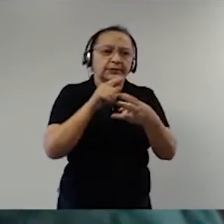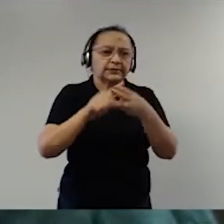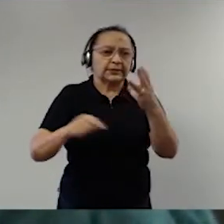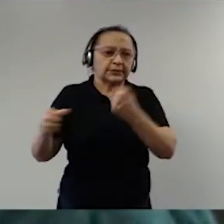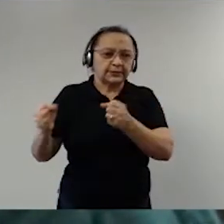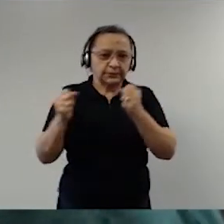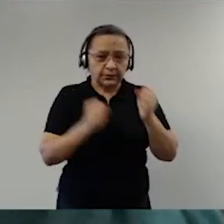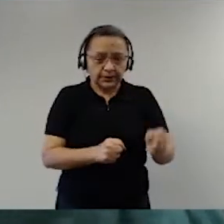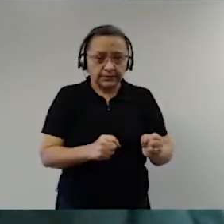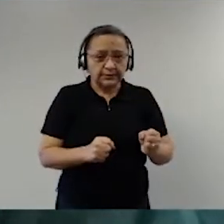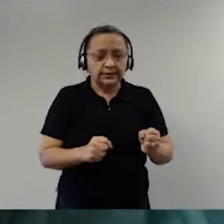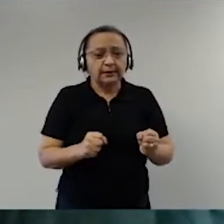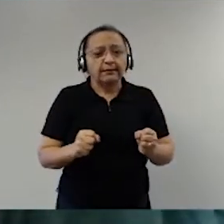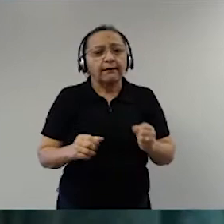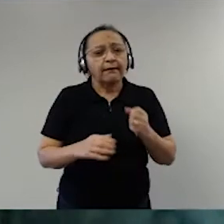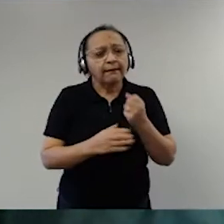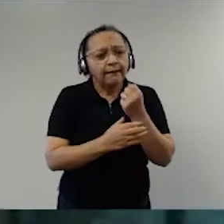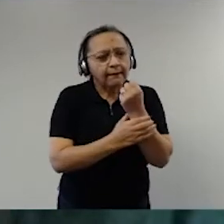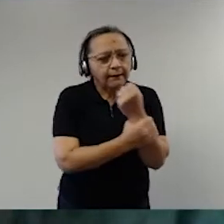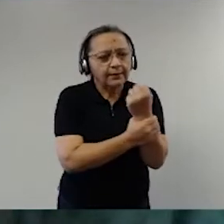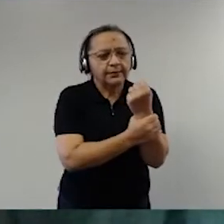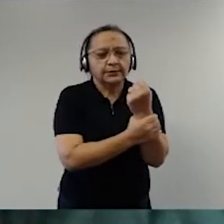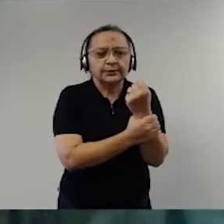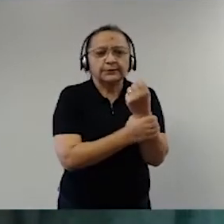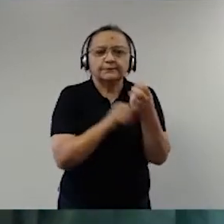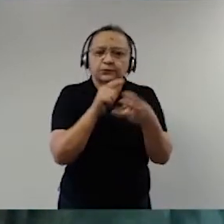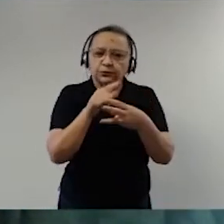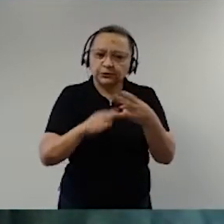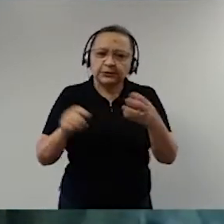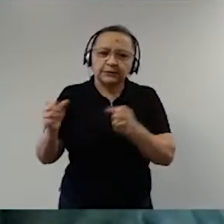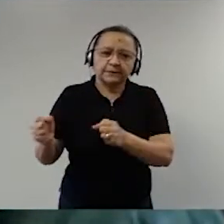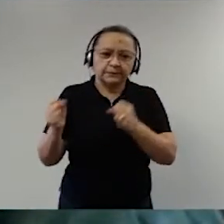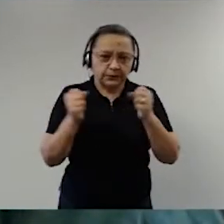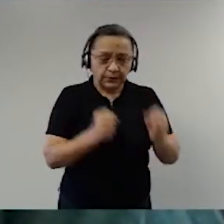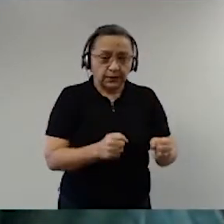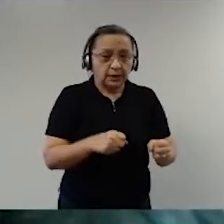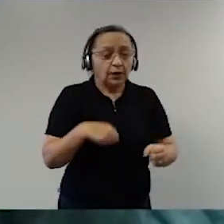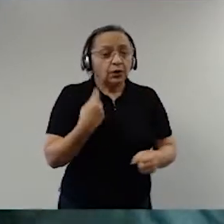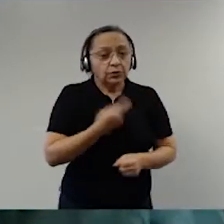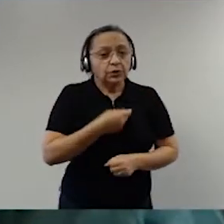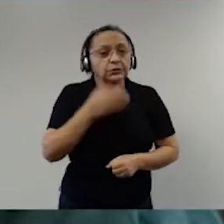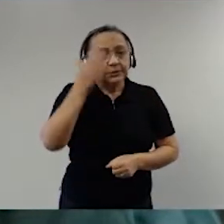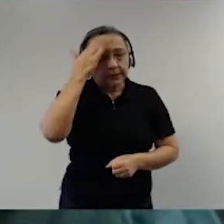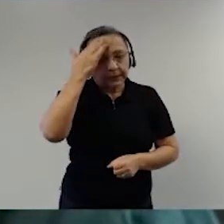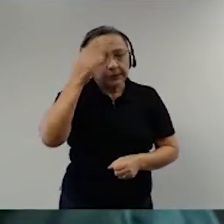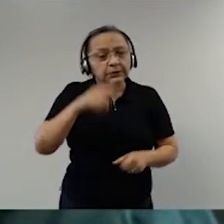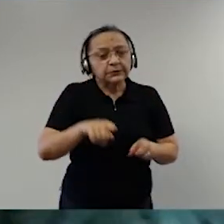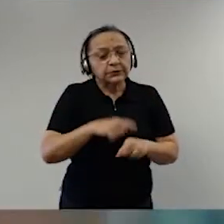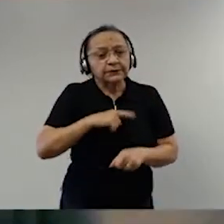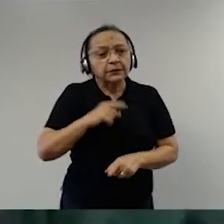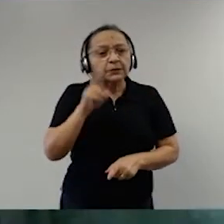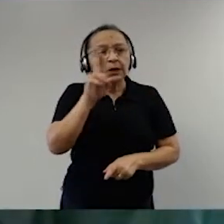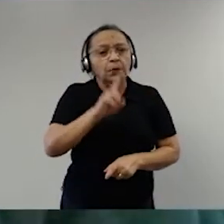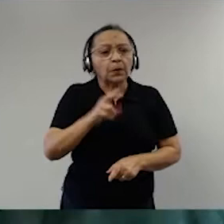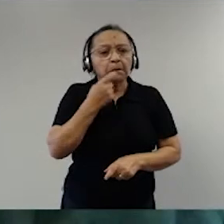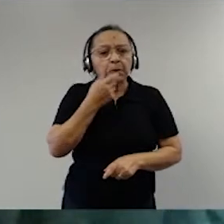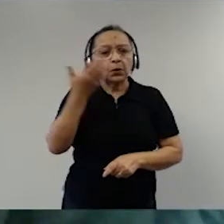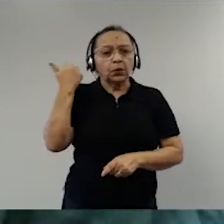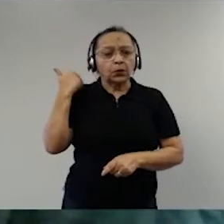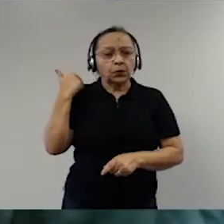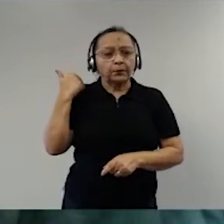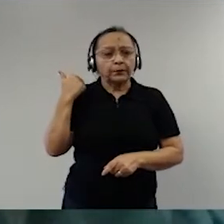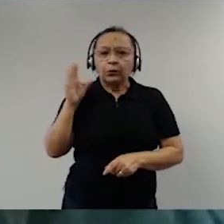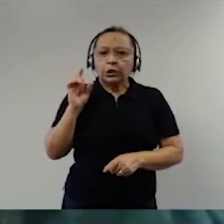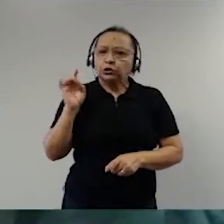Garantia dos poderes. Nós tivemos tivemos a utilização disto recentemente, não só